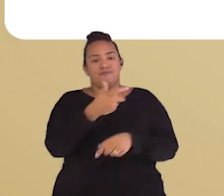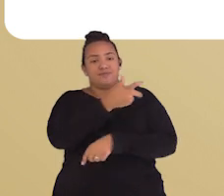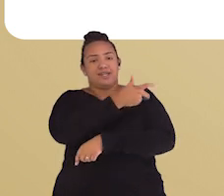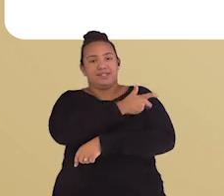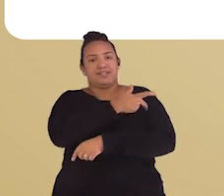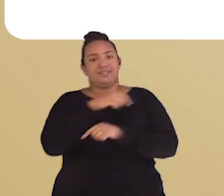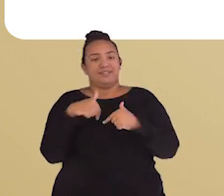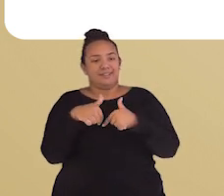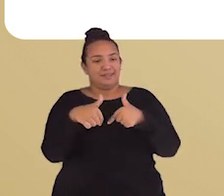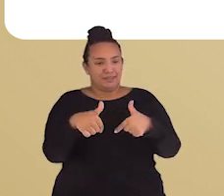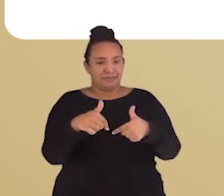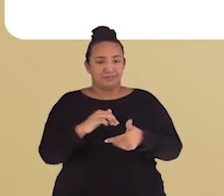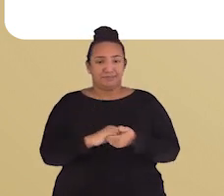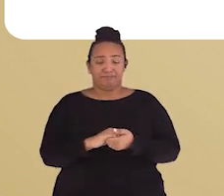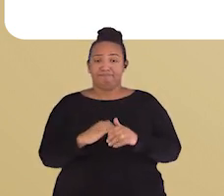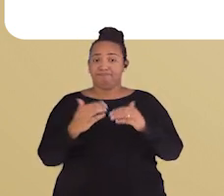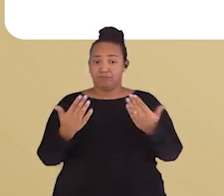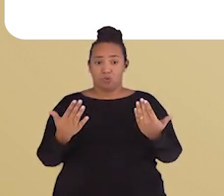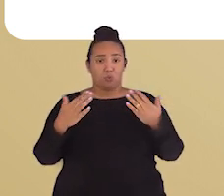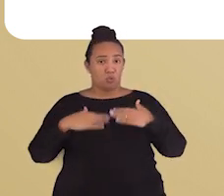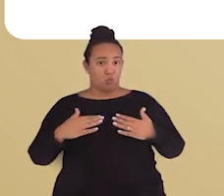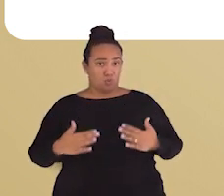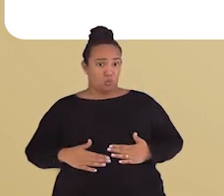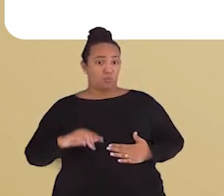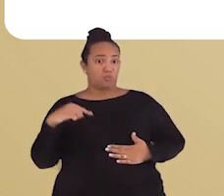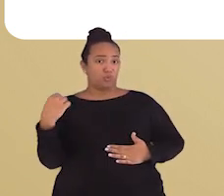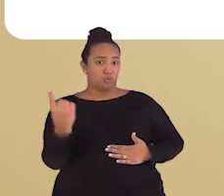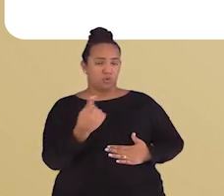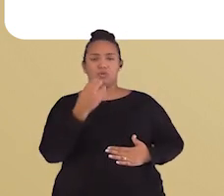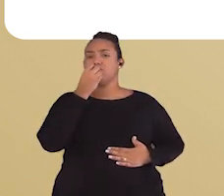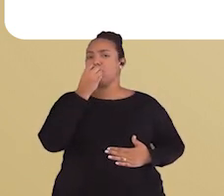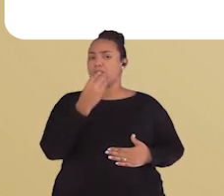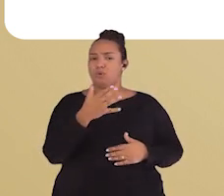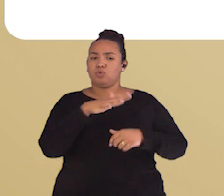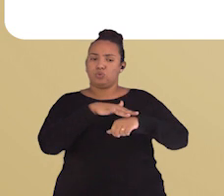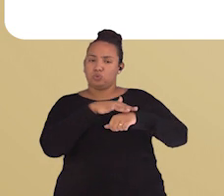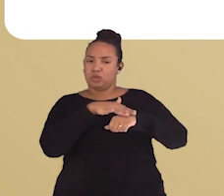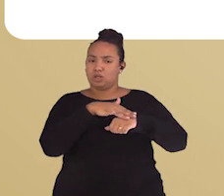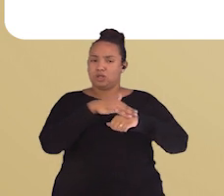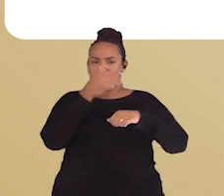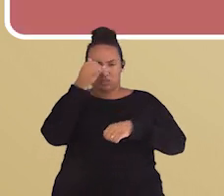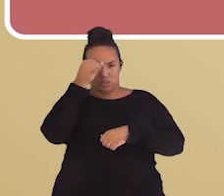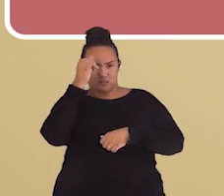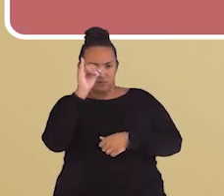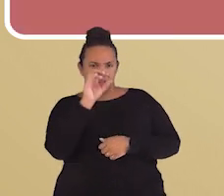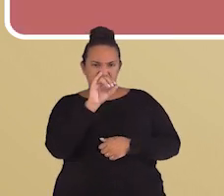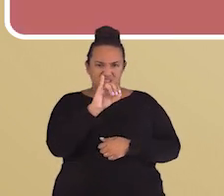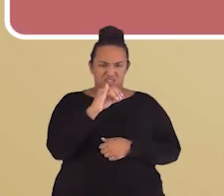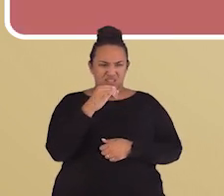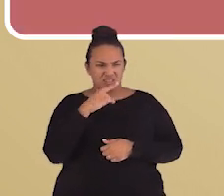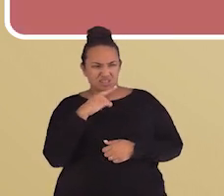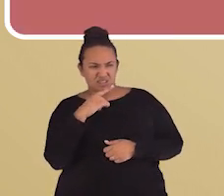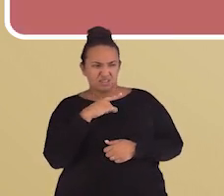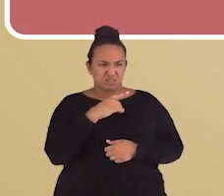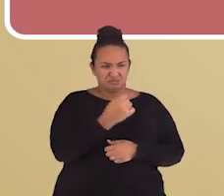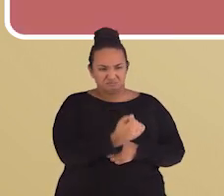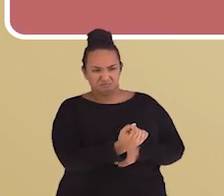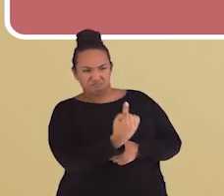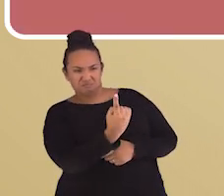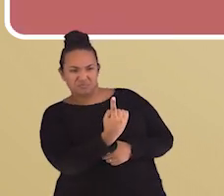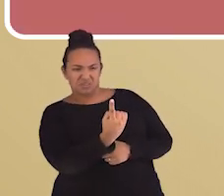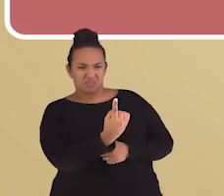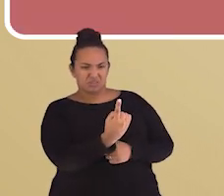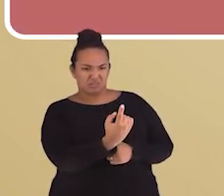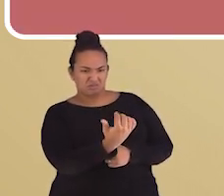as vacinas funcionarem em primeiro lugar. O nosso corpo, por si só, já é muito bom em combater doenças. Quando um patógeno desconhecido invade nosso